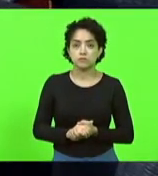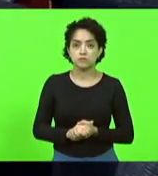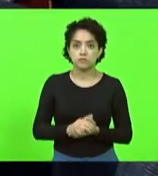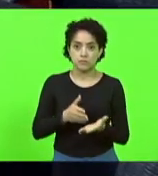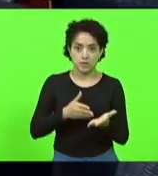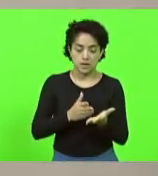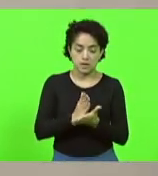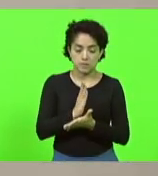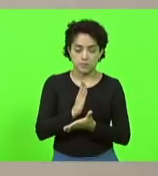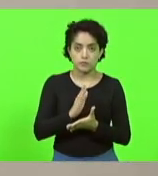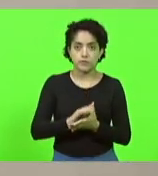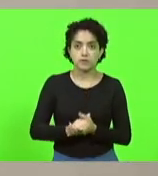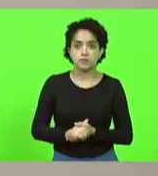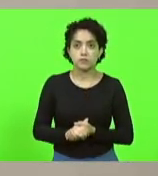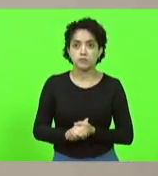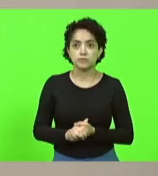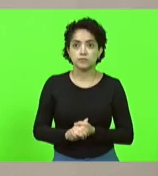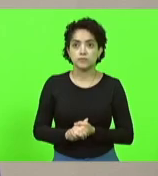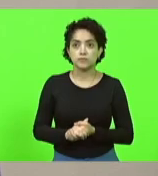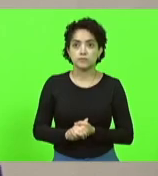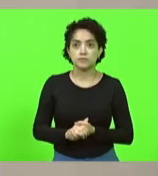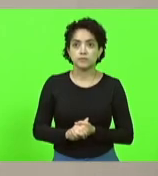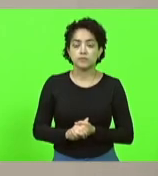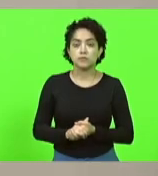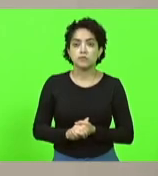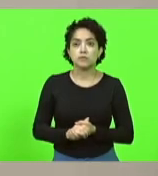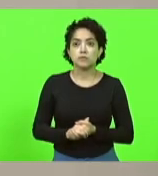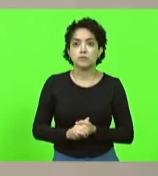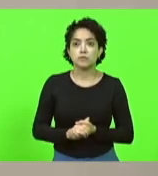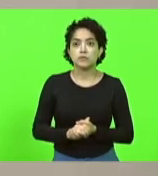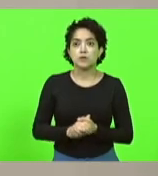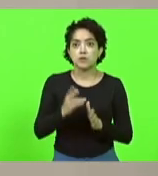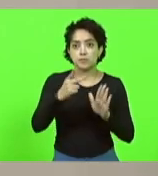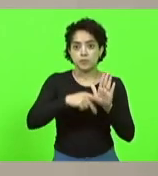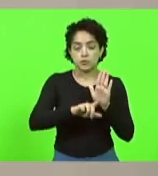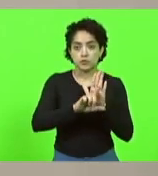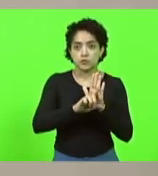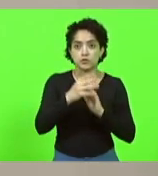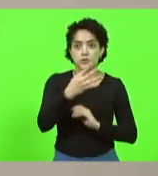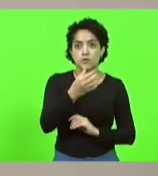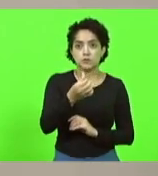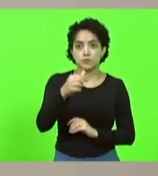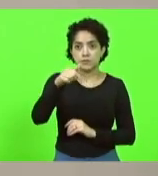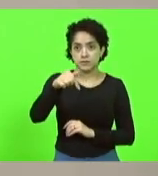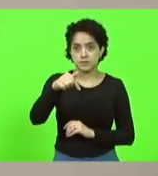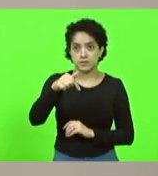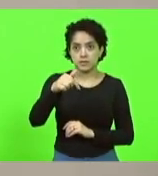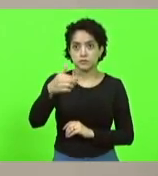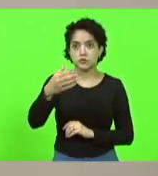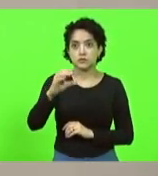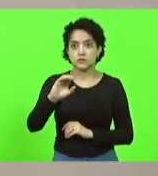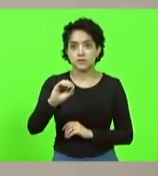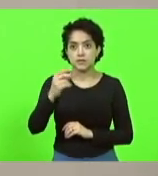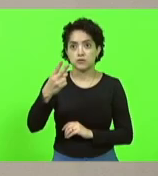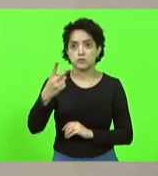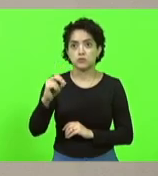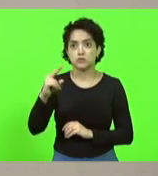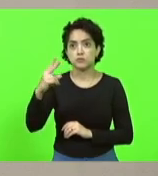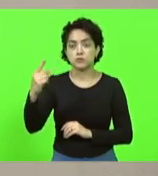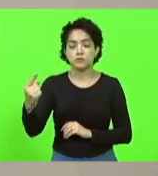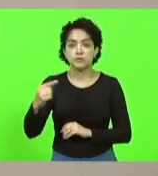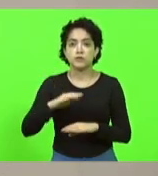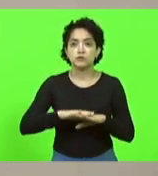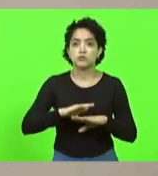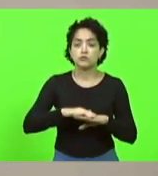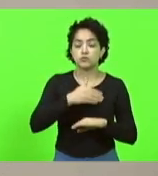Aprovado por unanimidade. Discussão e votação em turno único do projeto de lei 467.0.2021, autor